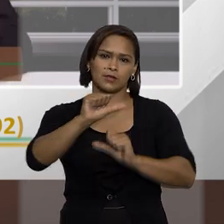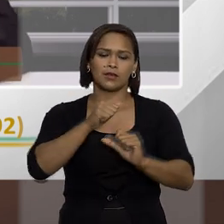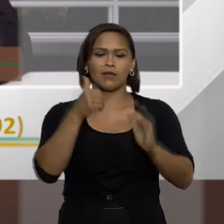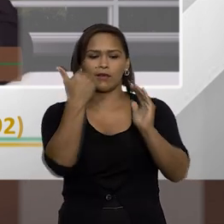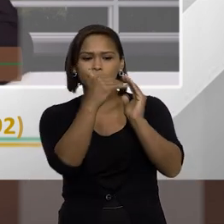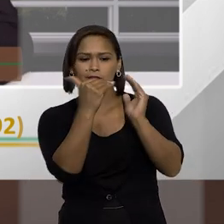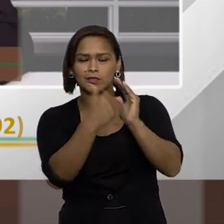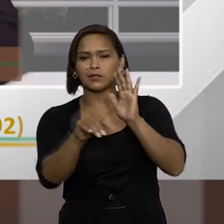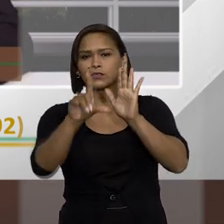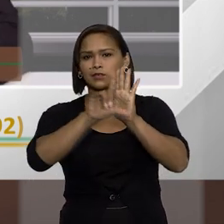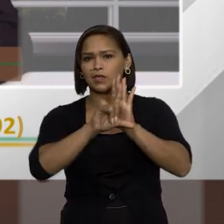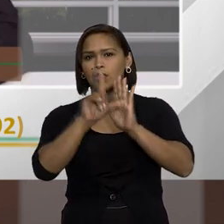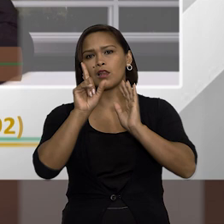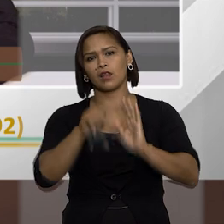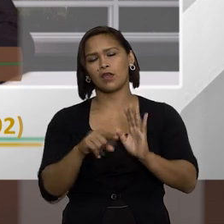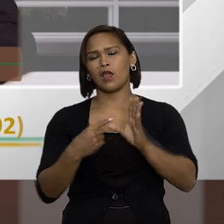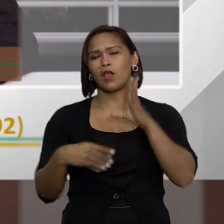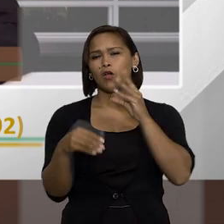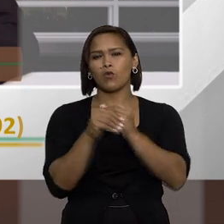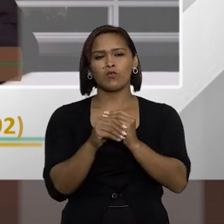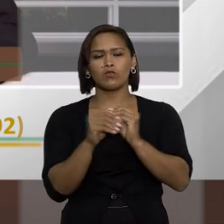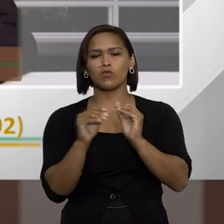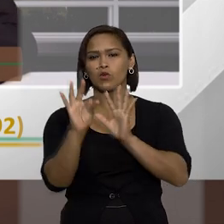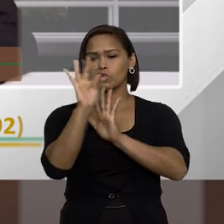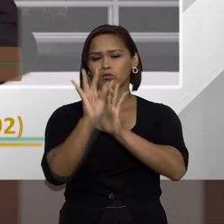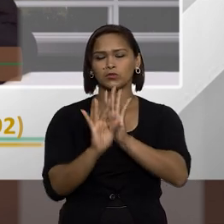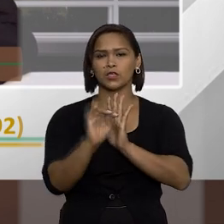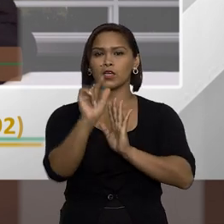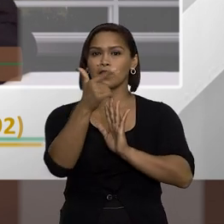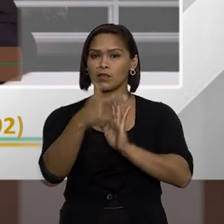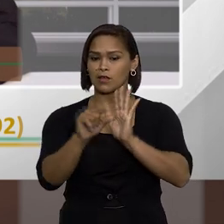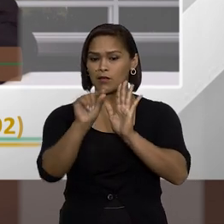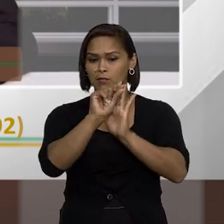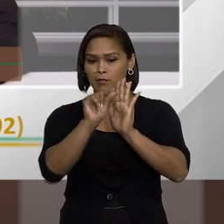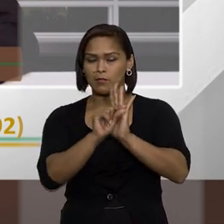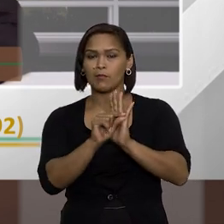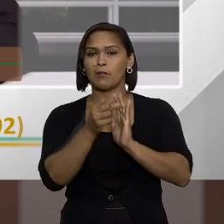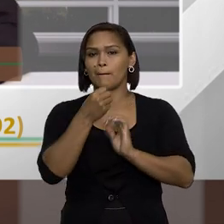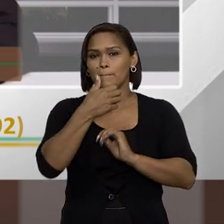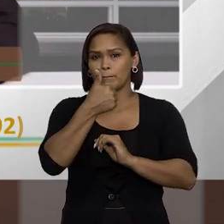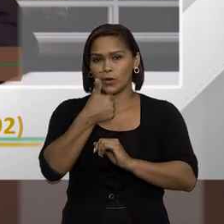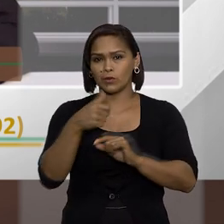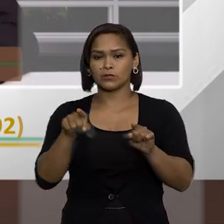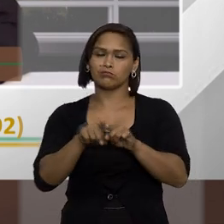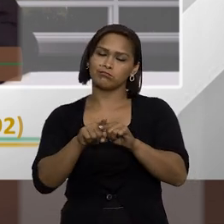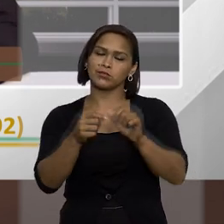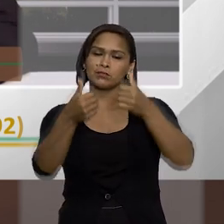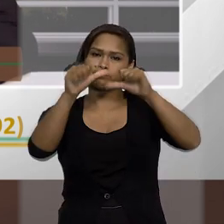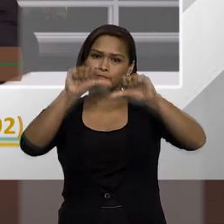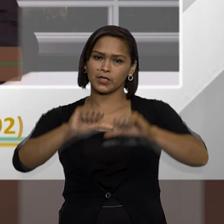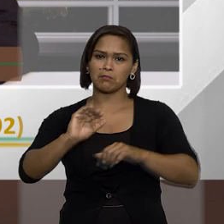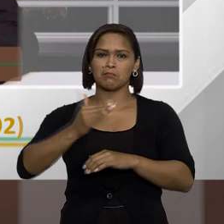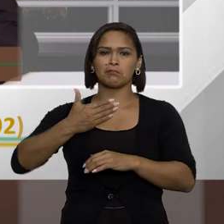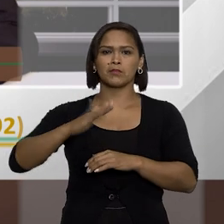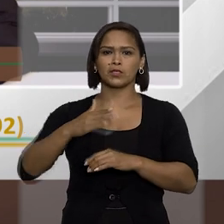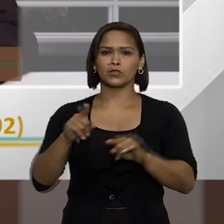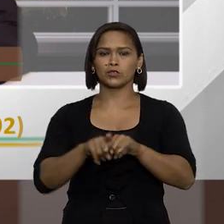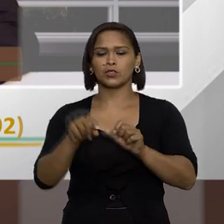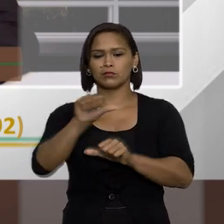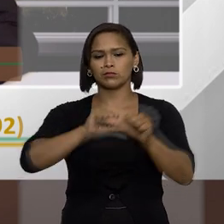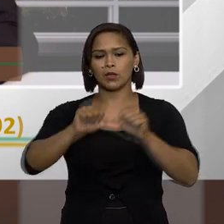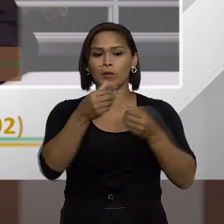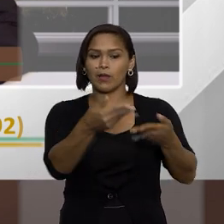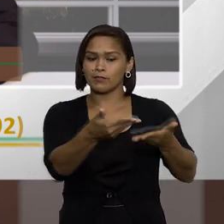alteradas, isso aí ainda não é uma... não está fechado o texto. Mas ele tem muitos pontos bons e alguns pontos não tão bons.